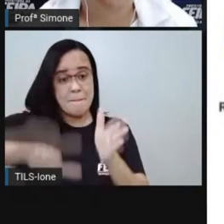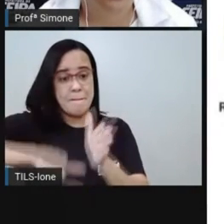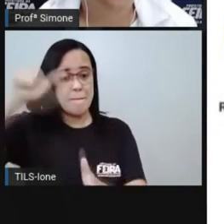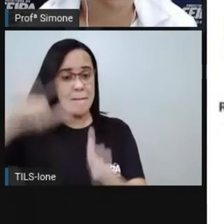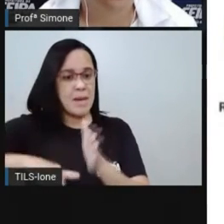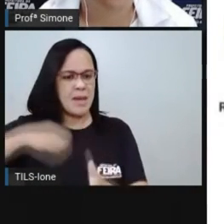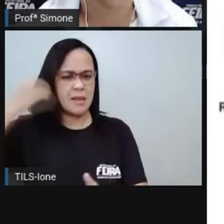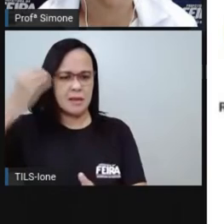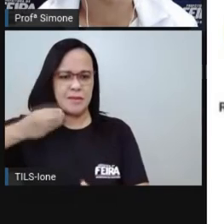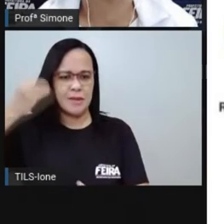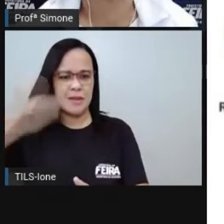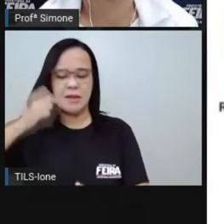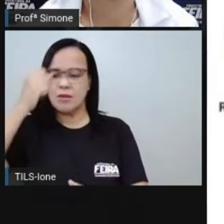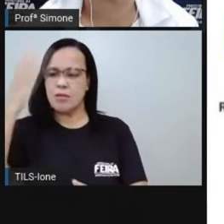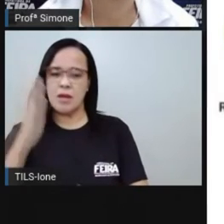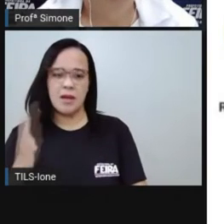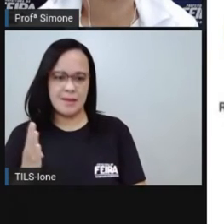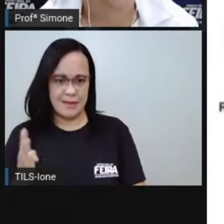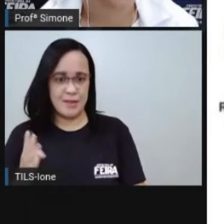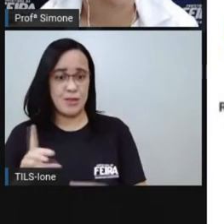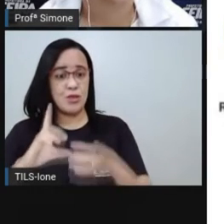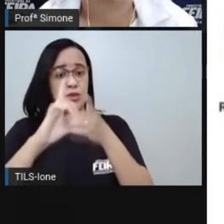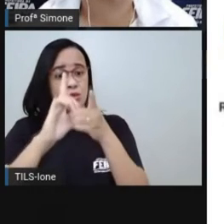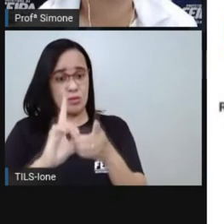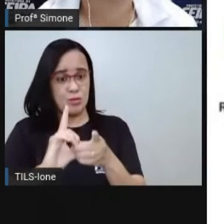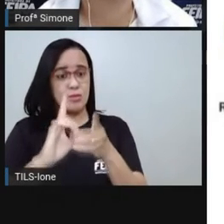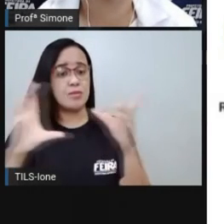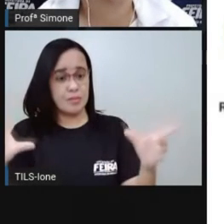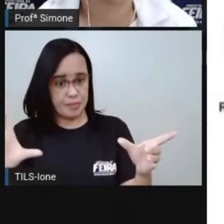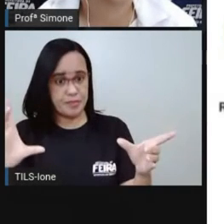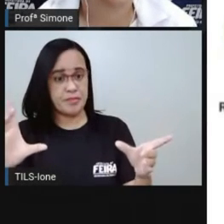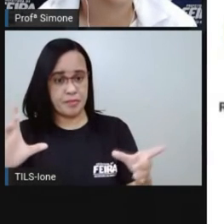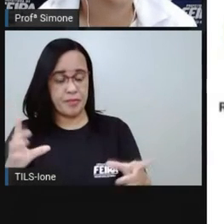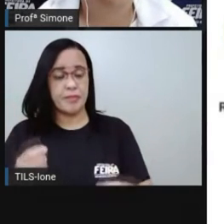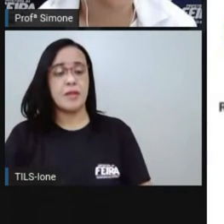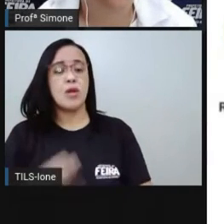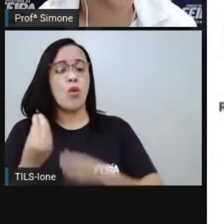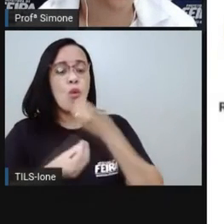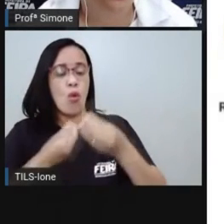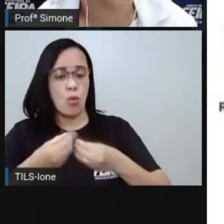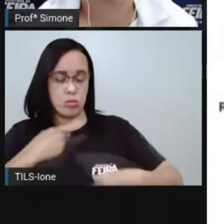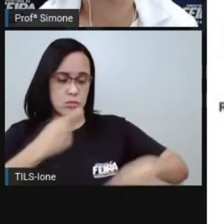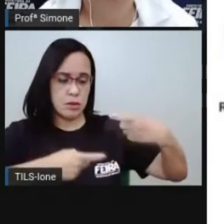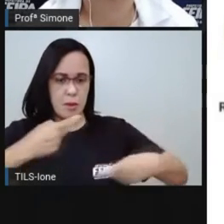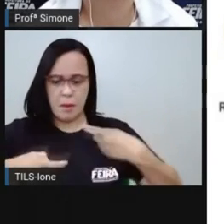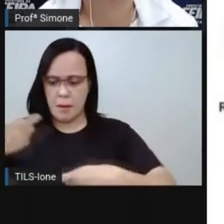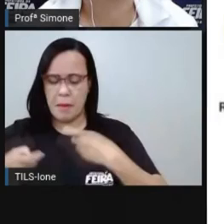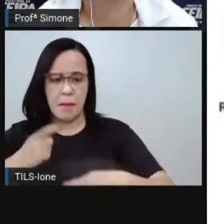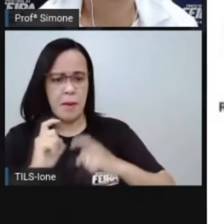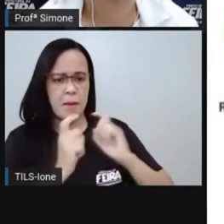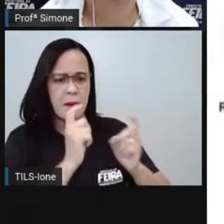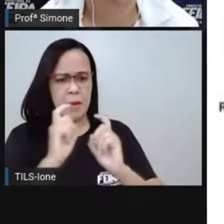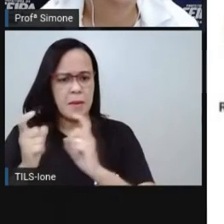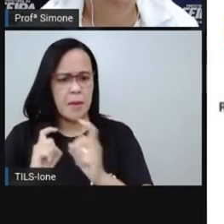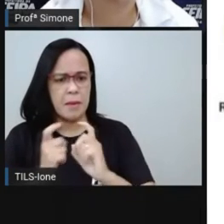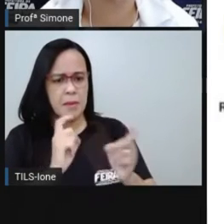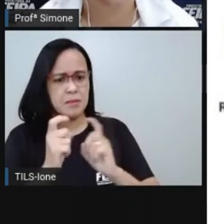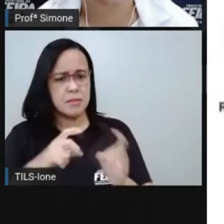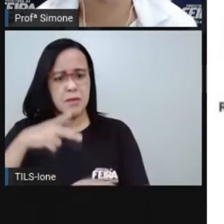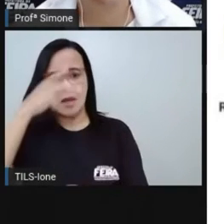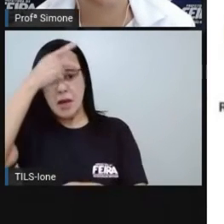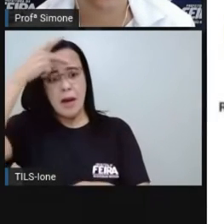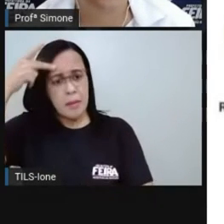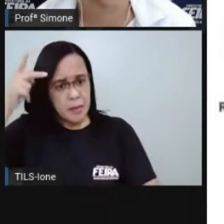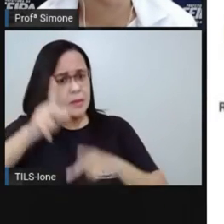democrática, de poder participar das decisões políticas do país. Então, o povo brasileiro podia ir